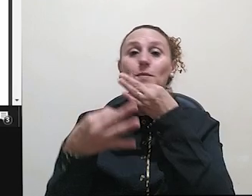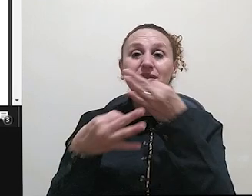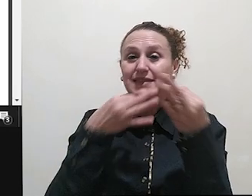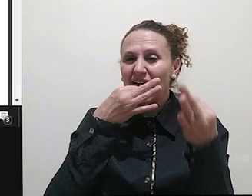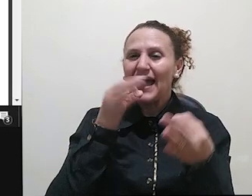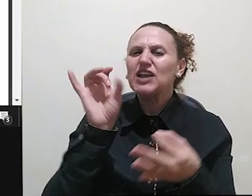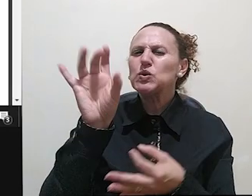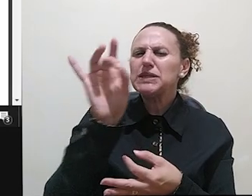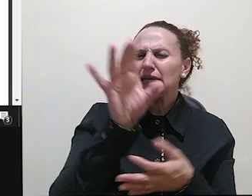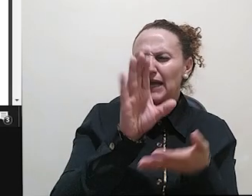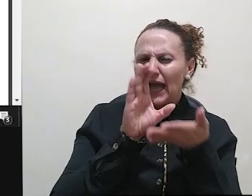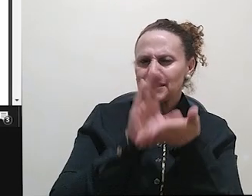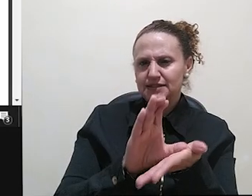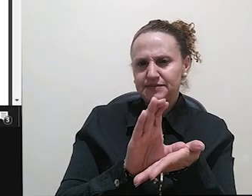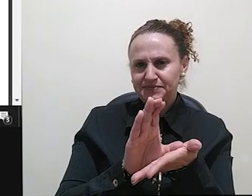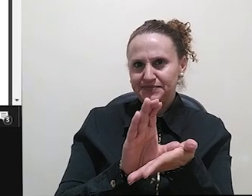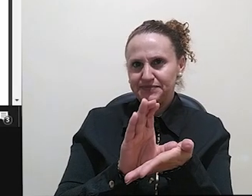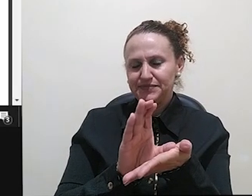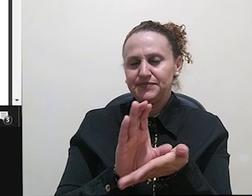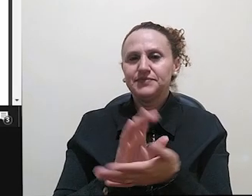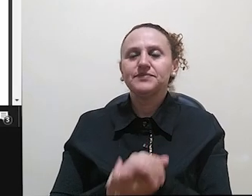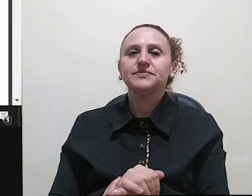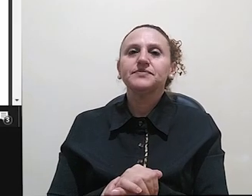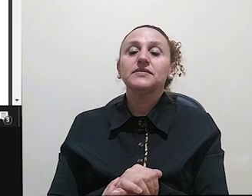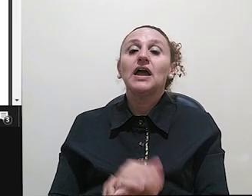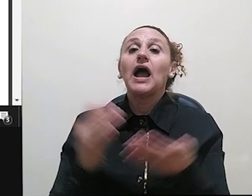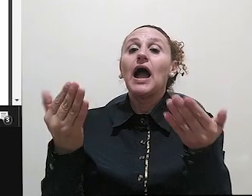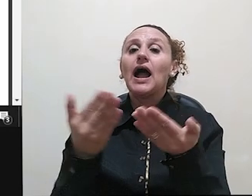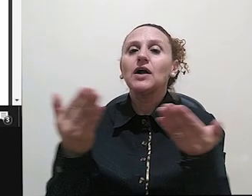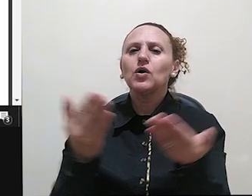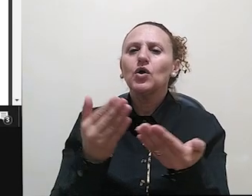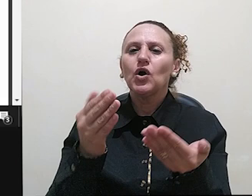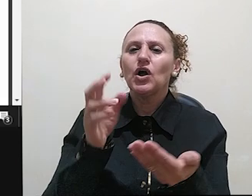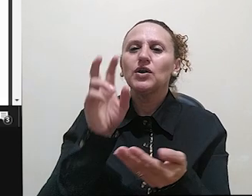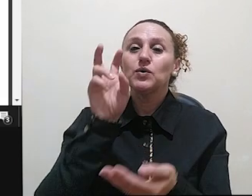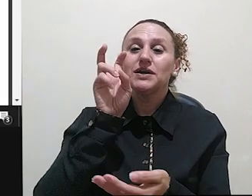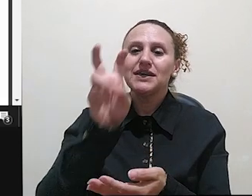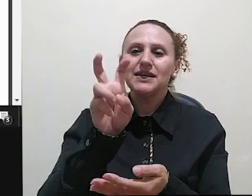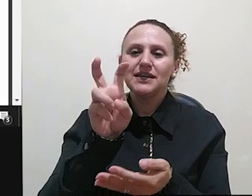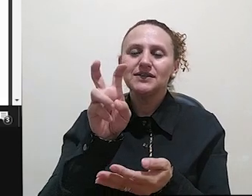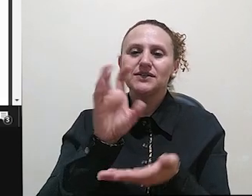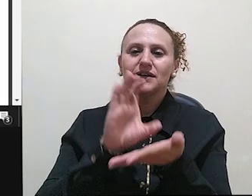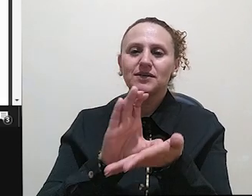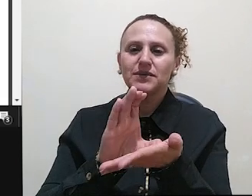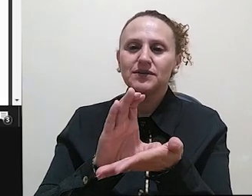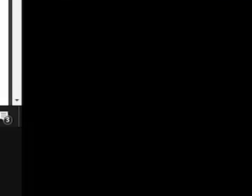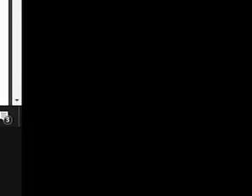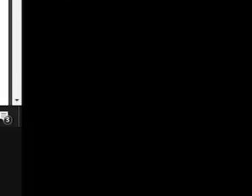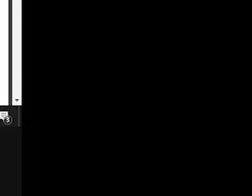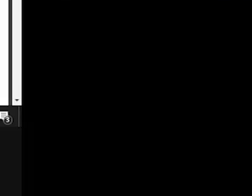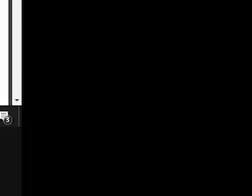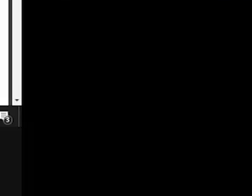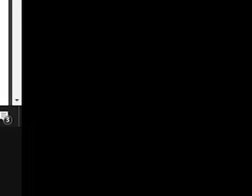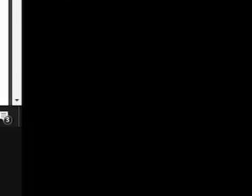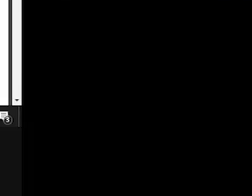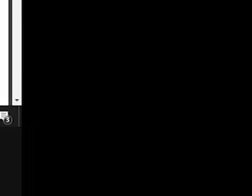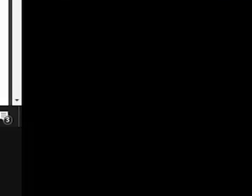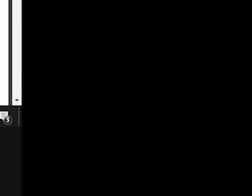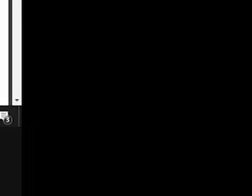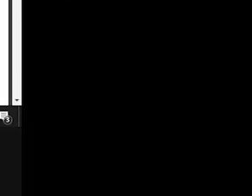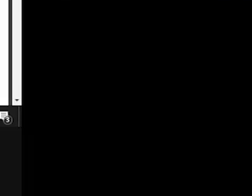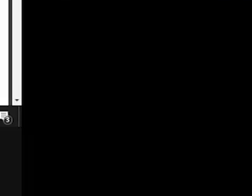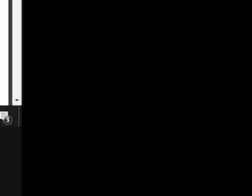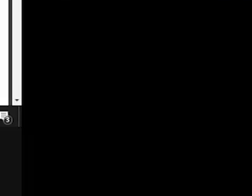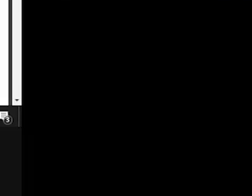uma das sessões, e aí agora no quinto capítulo ele marca, né? O quinto capítulo, reflexões, ele fala o